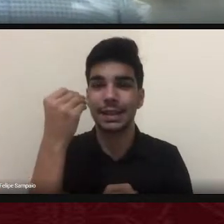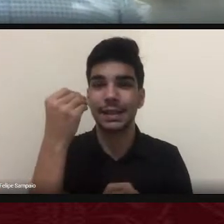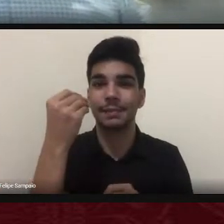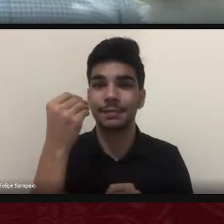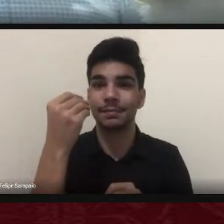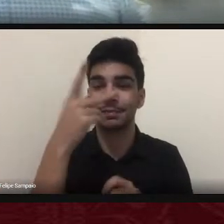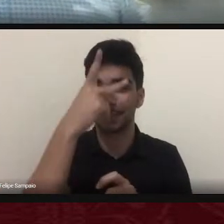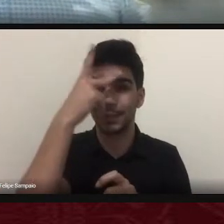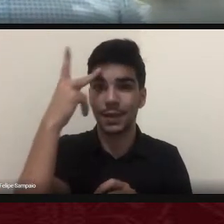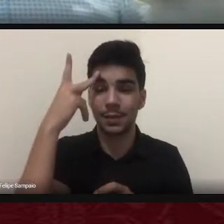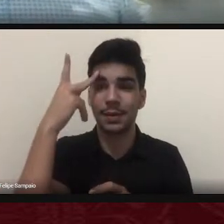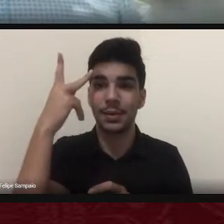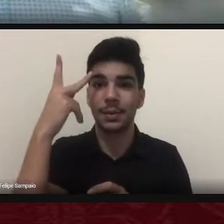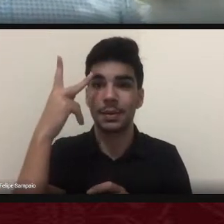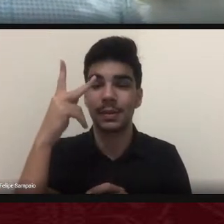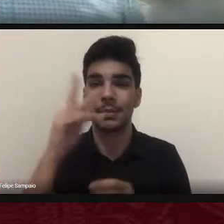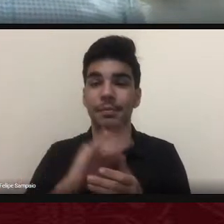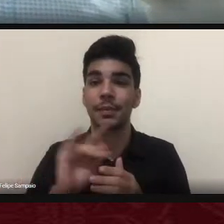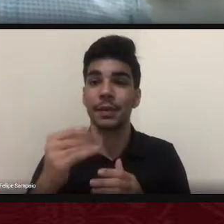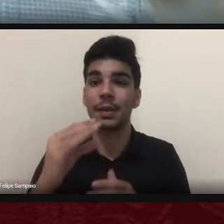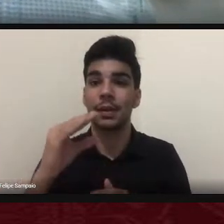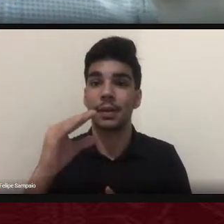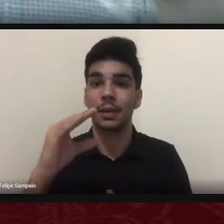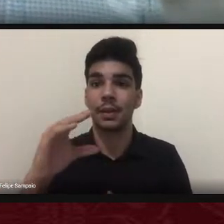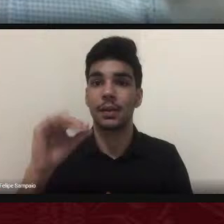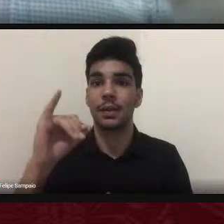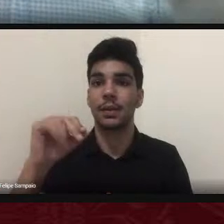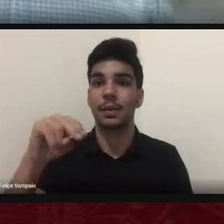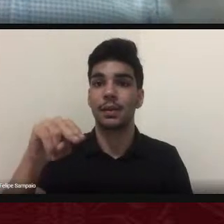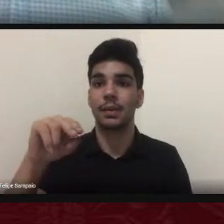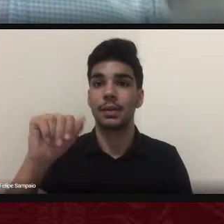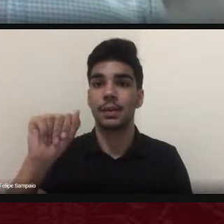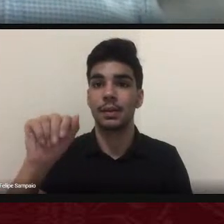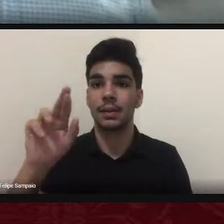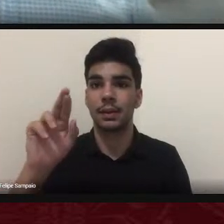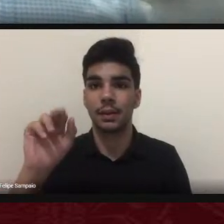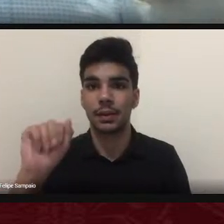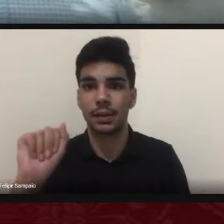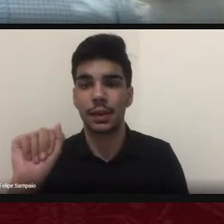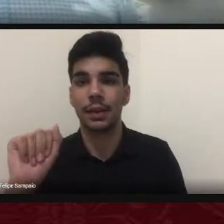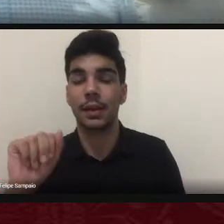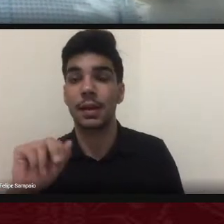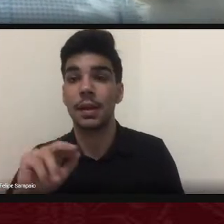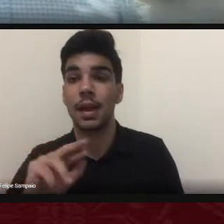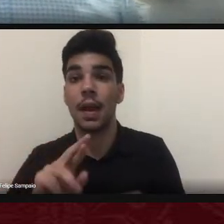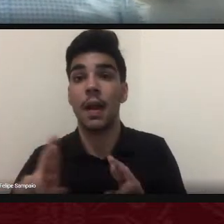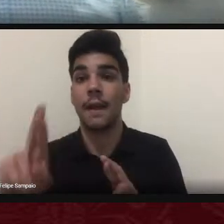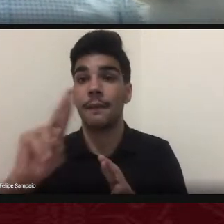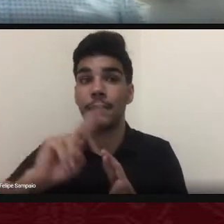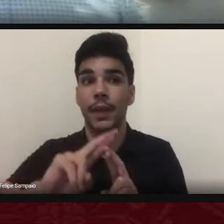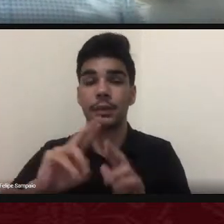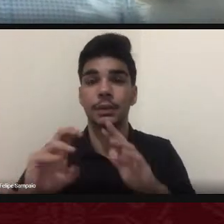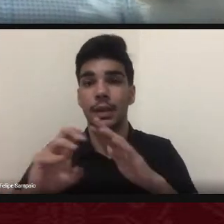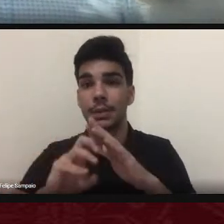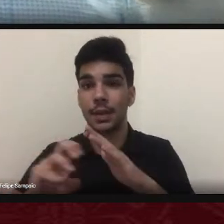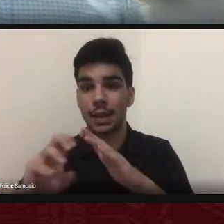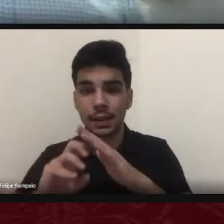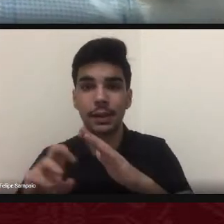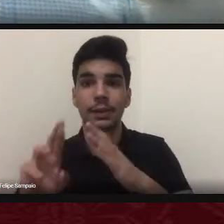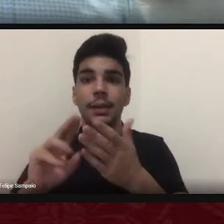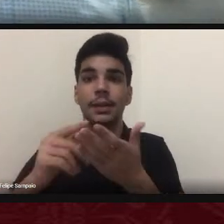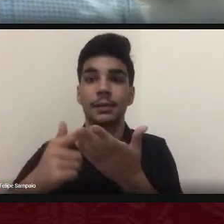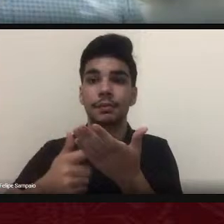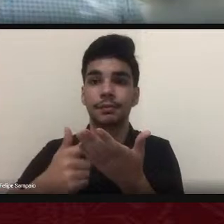então a Sinara que é a nossa revisora da editora da UFGD como vocês bem conhecem